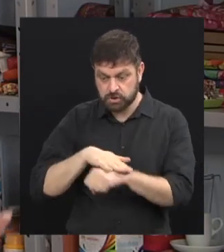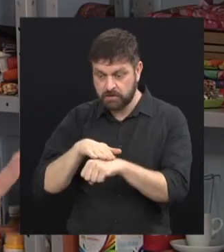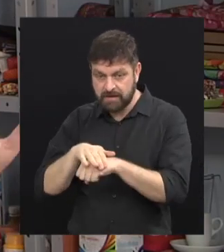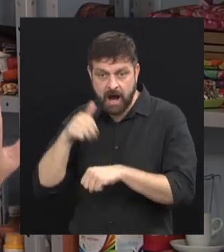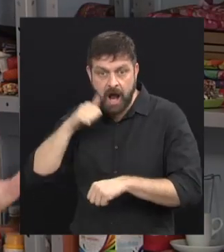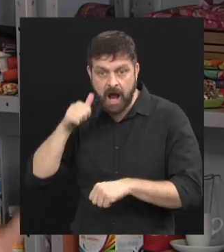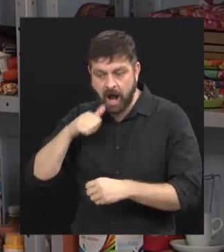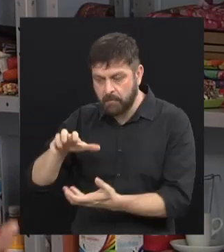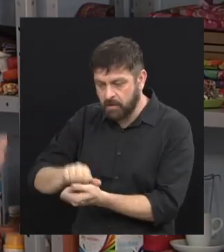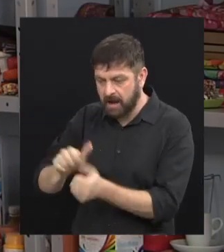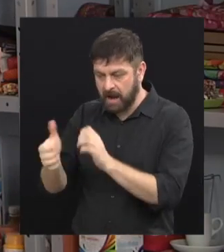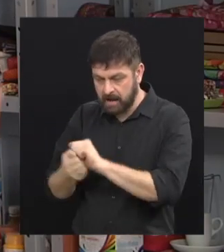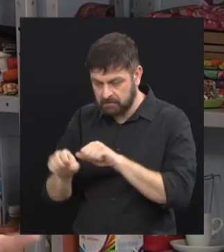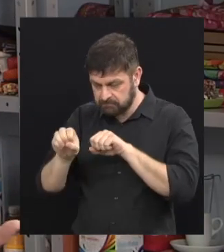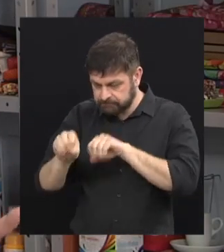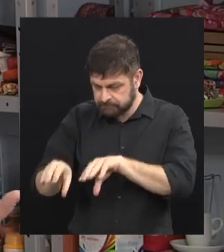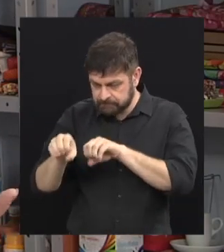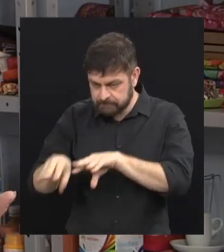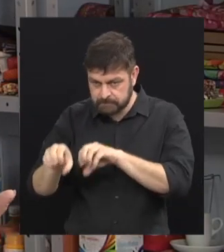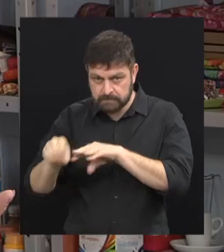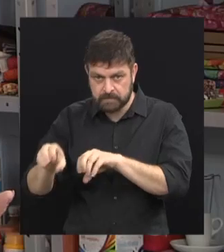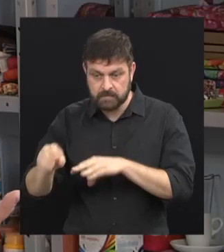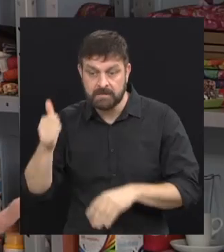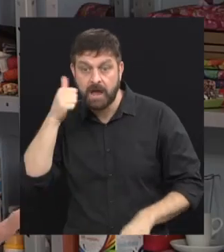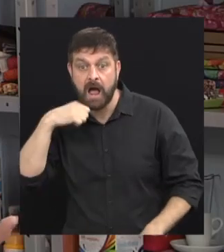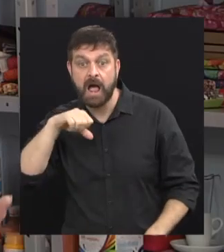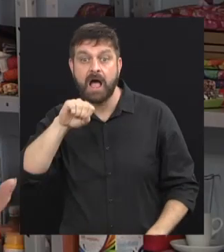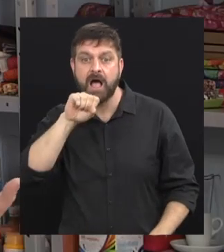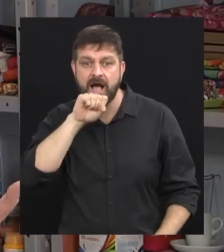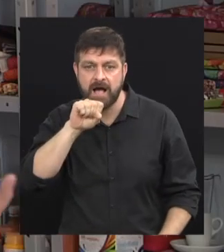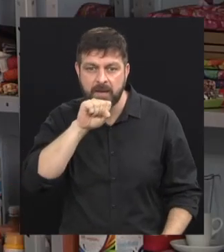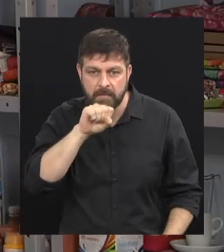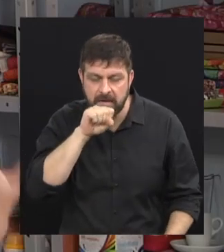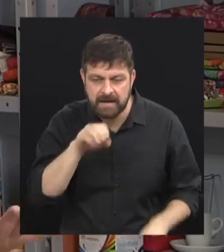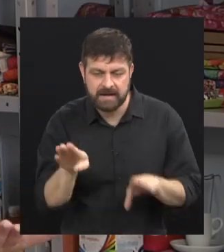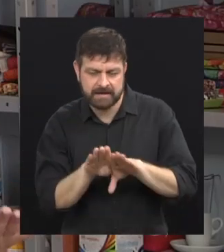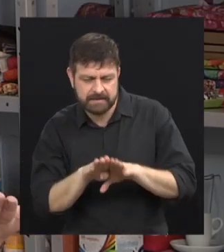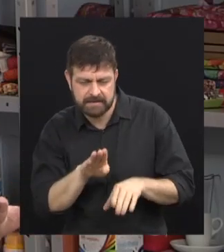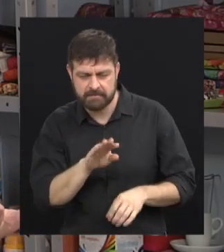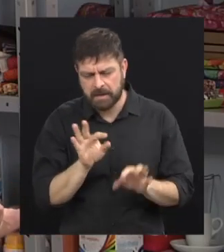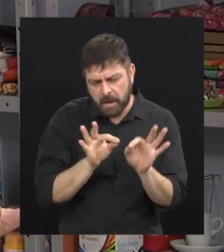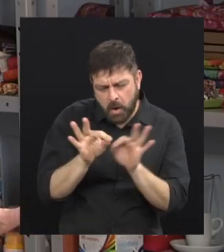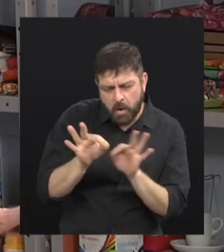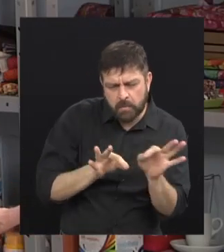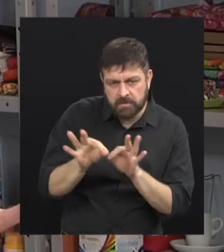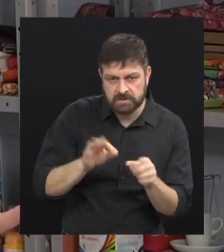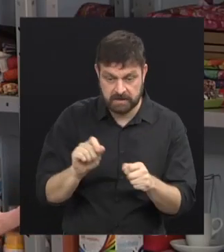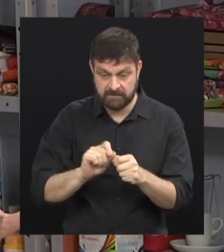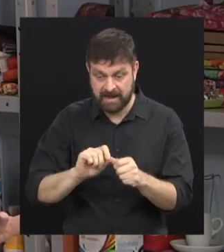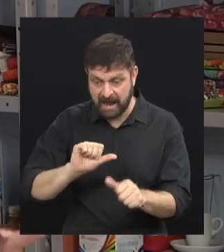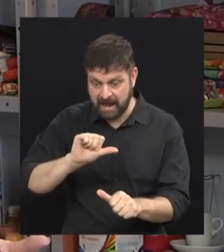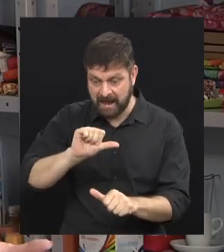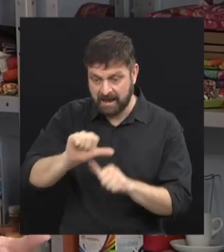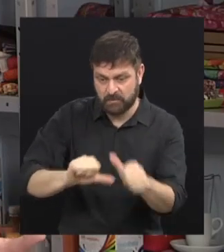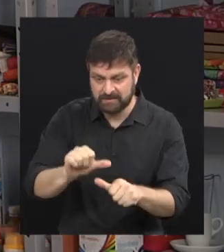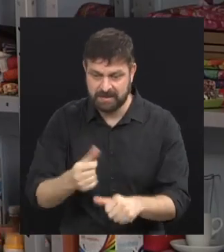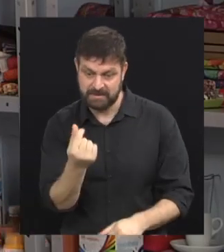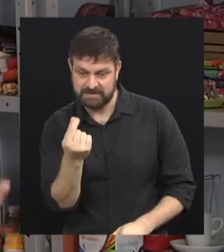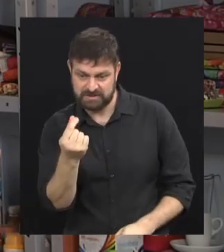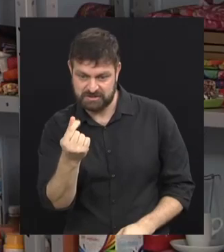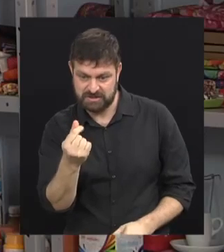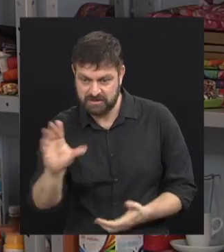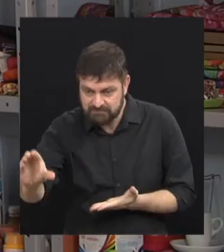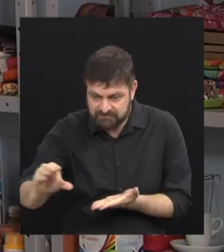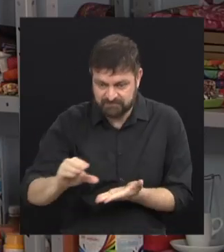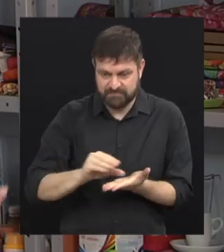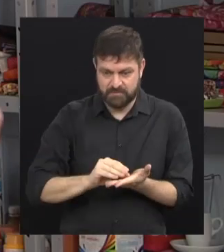educadora, artesã e que ensina aí para as mães e também cria os projetos que vão virar fonte de renda aí para a entidade.